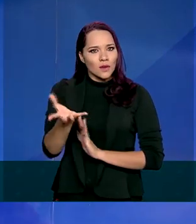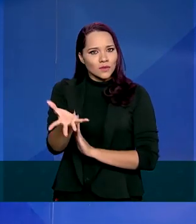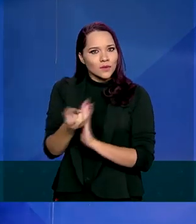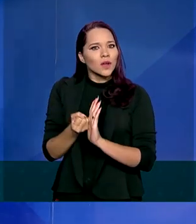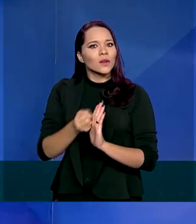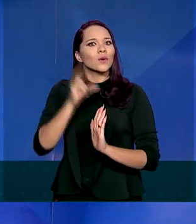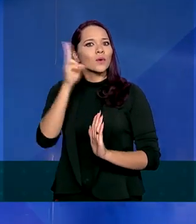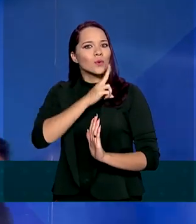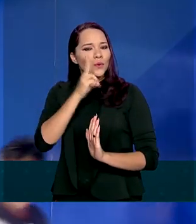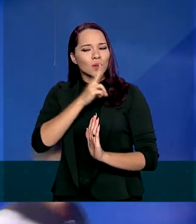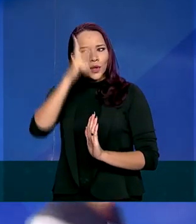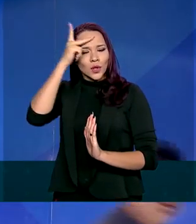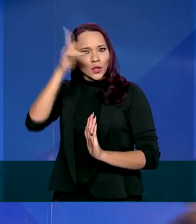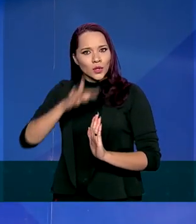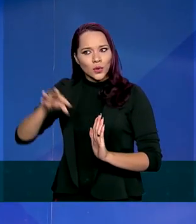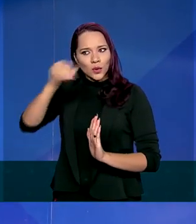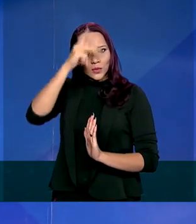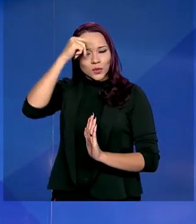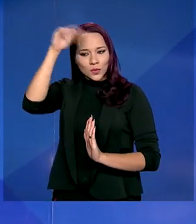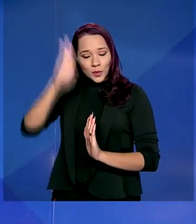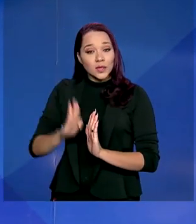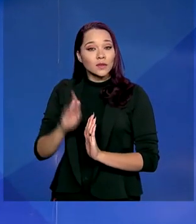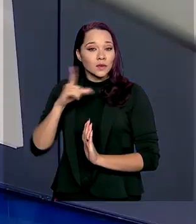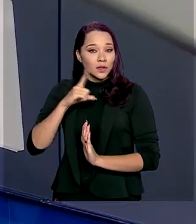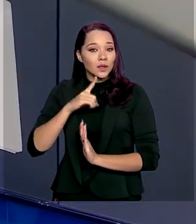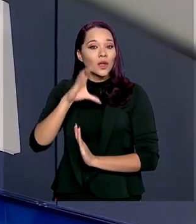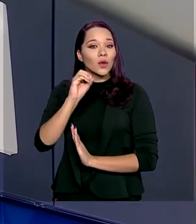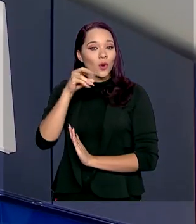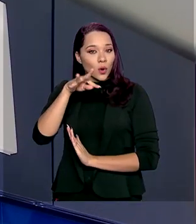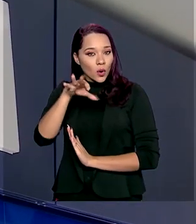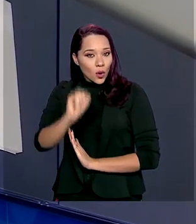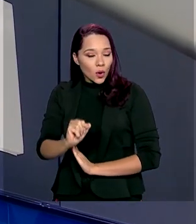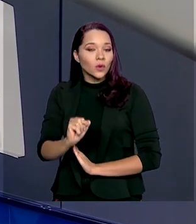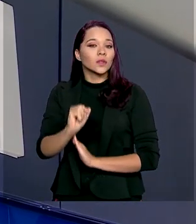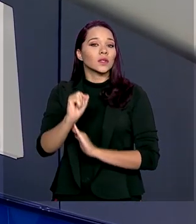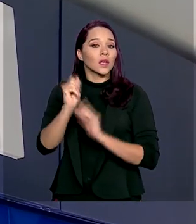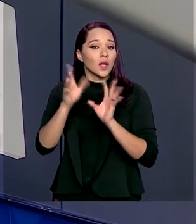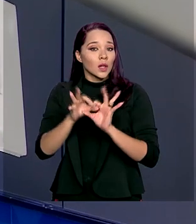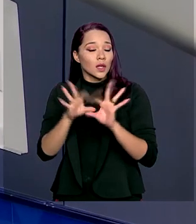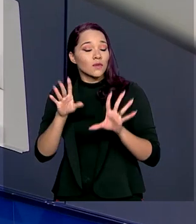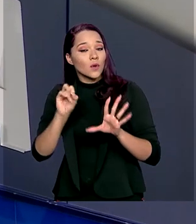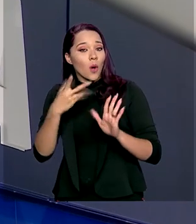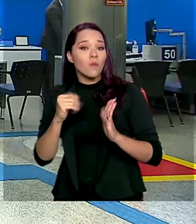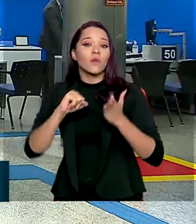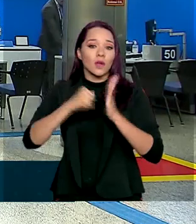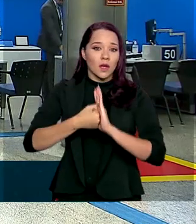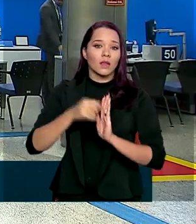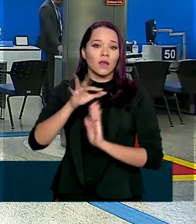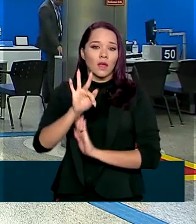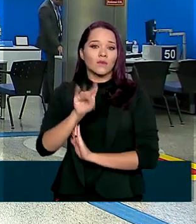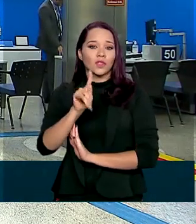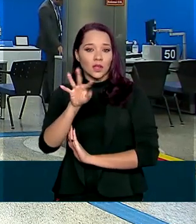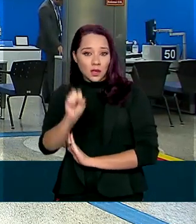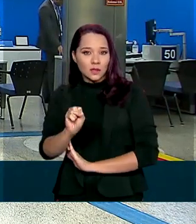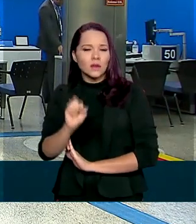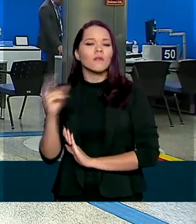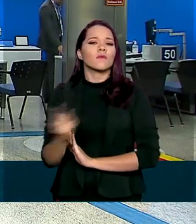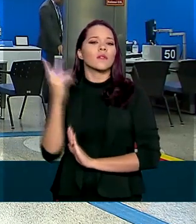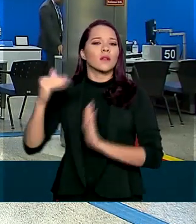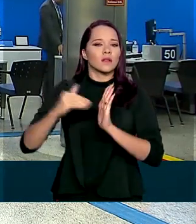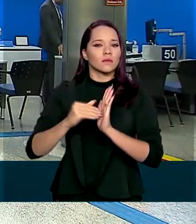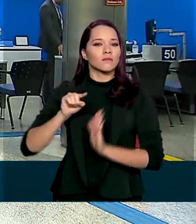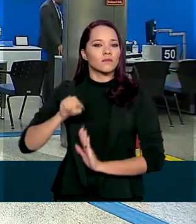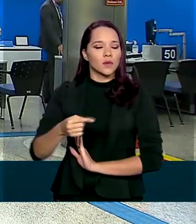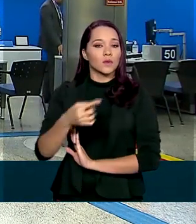emergencial todo brasileiro com conta ativa ou inativa do FGTS. O valor é de até